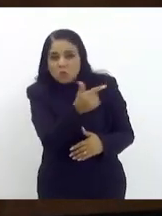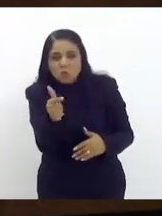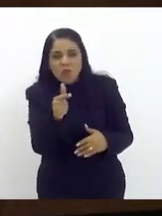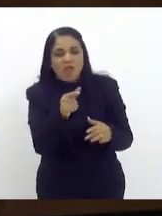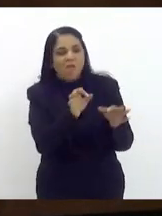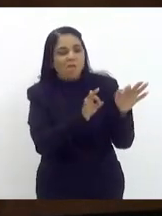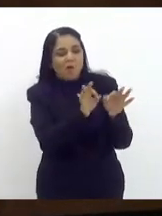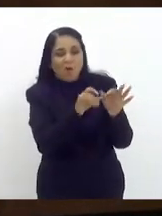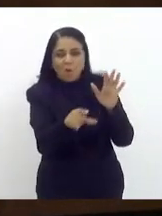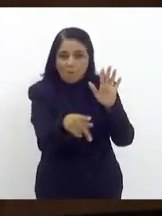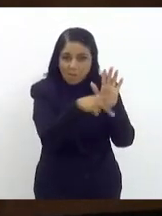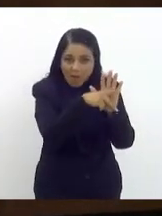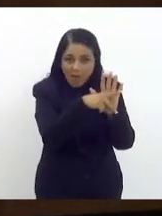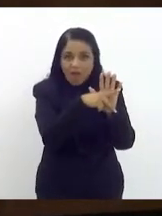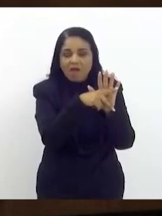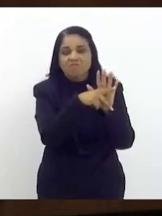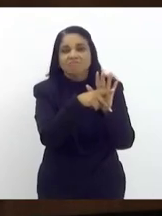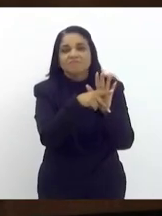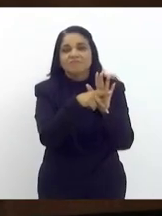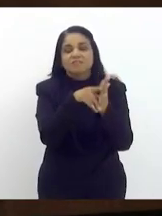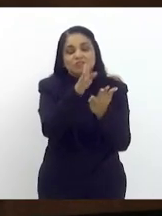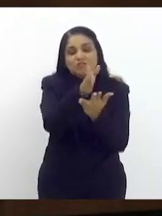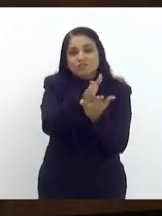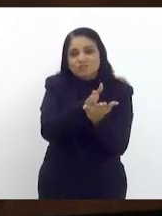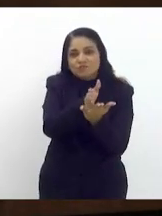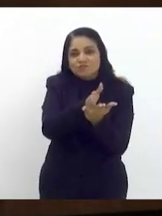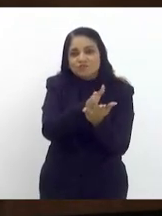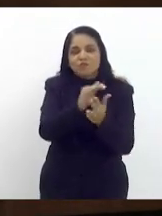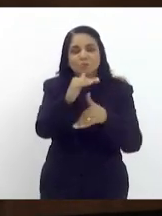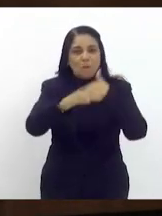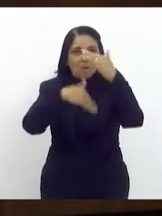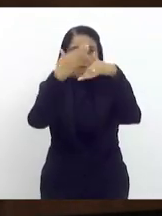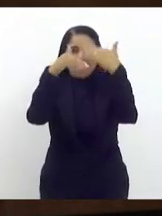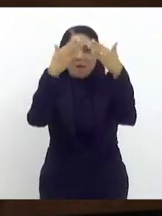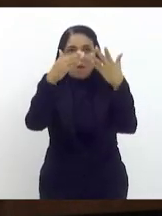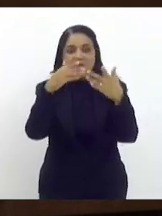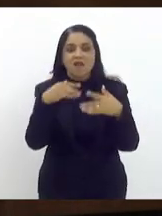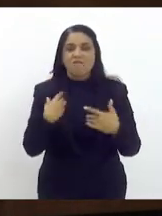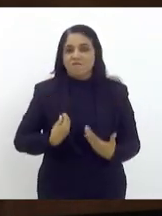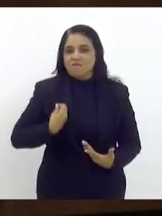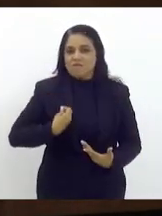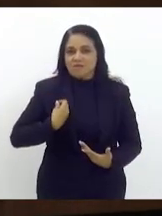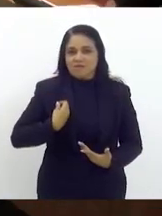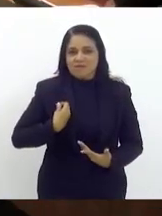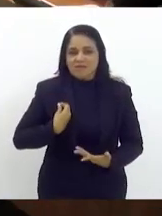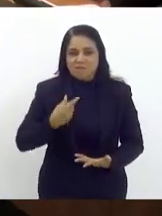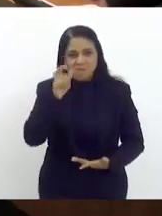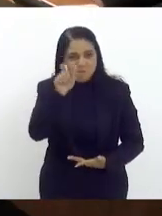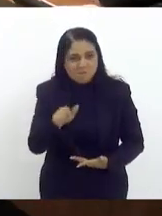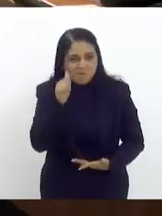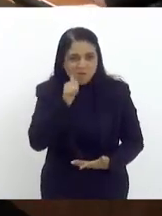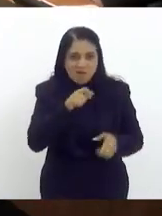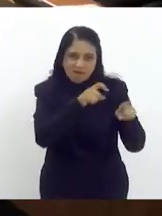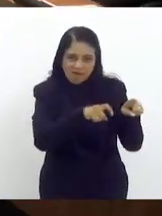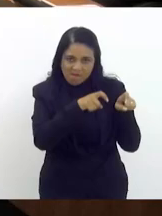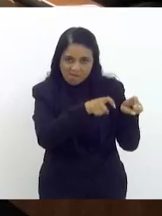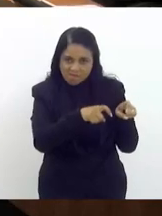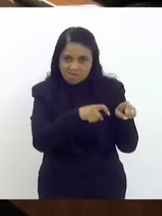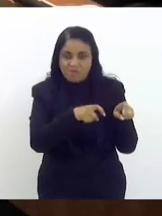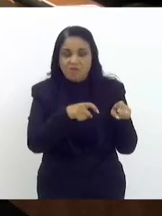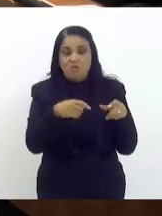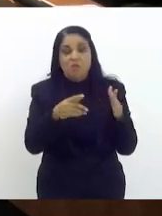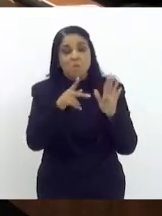divisor de águas na história das mulheres do campo e aí deputada Marina vossa excelência vai ter esse projeto